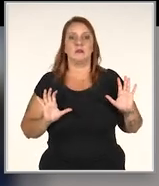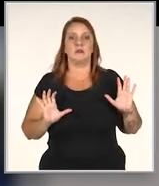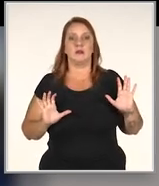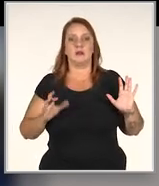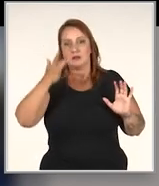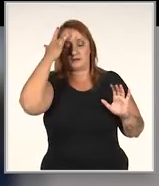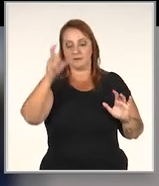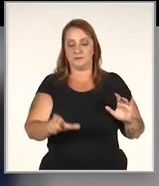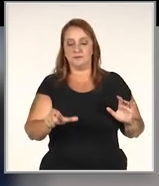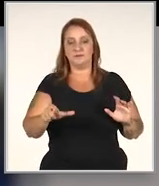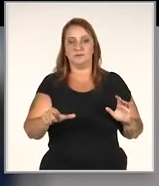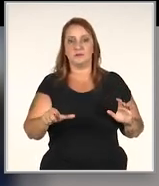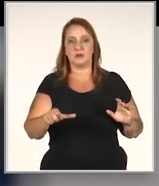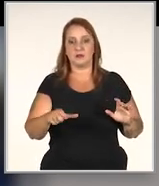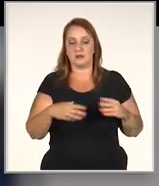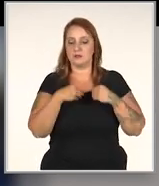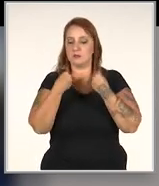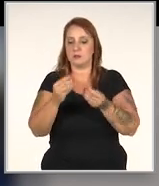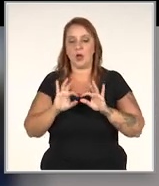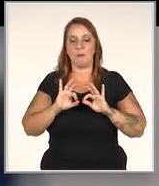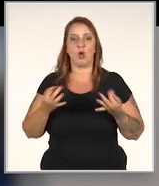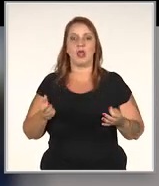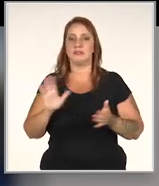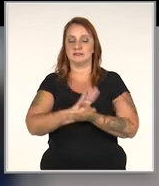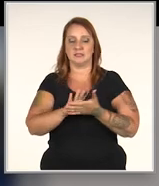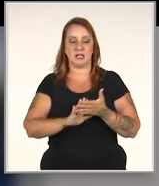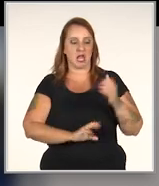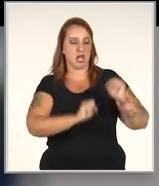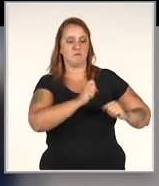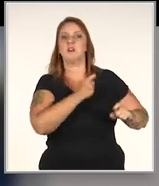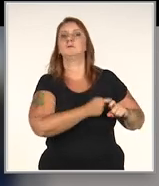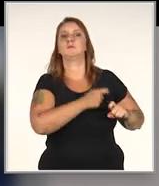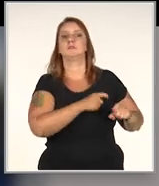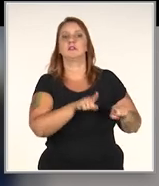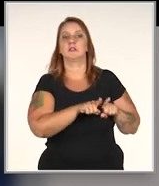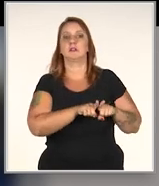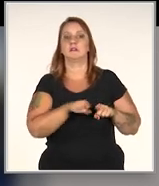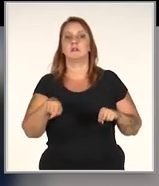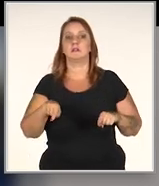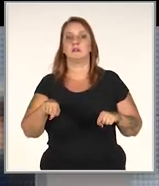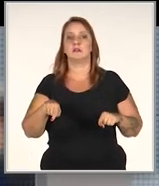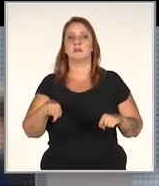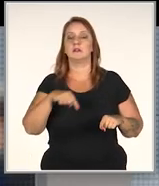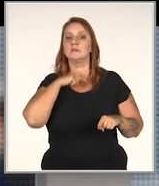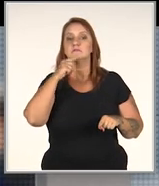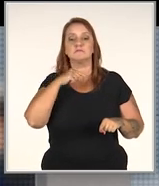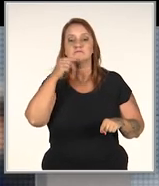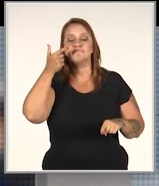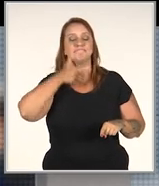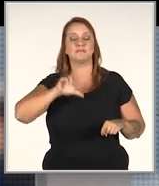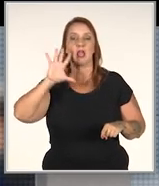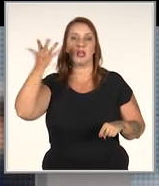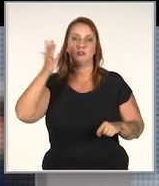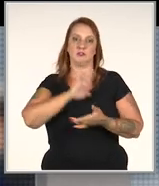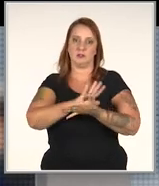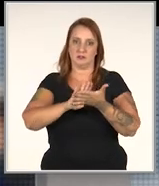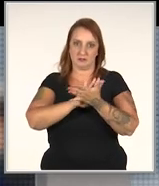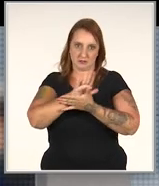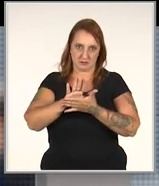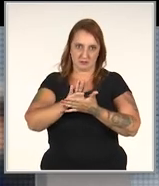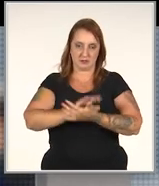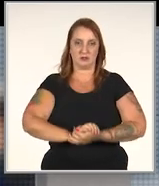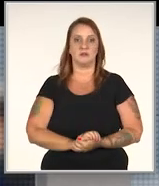né? O cliente, ele não cede em absolutamente nada, a empresa não cede em absolutamente nada. Esse é tipo de conflito que não vai chegar, vai levar o nada